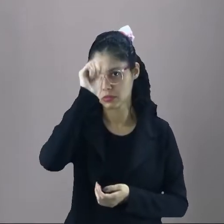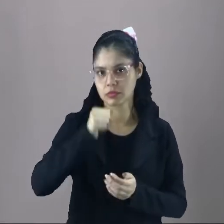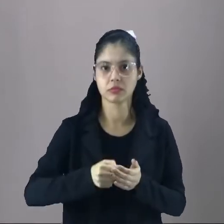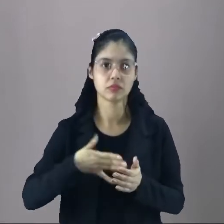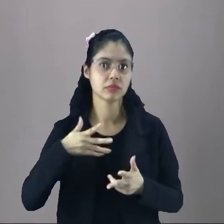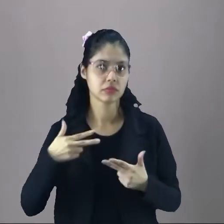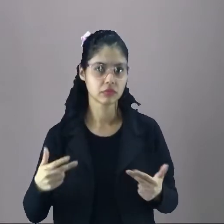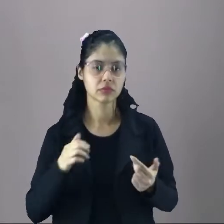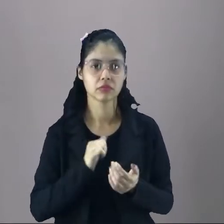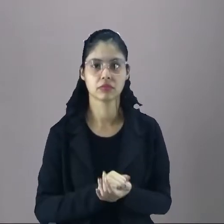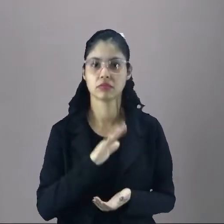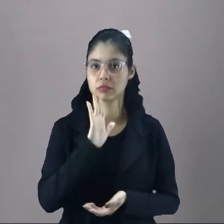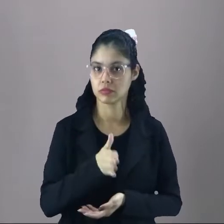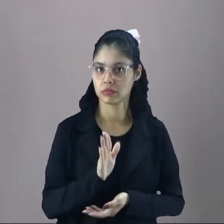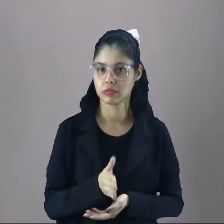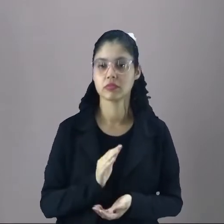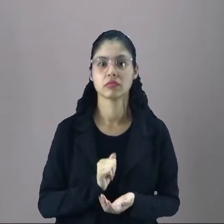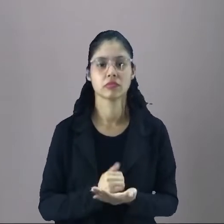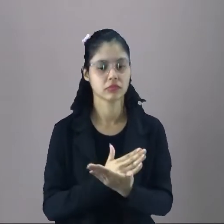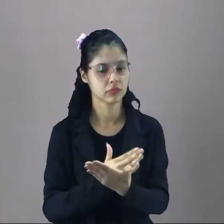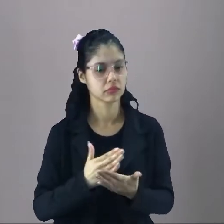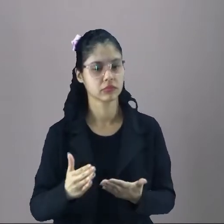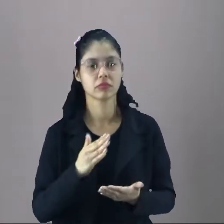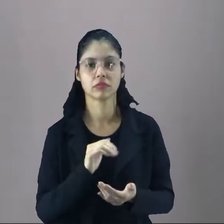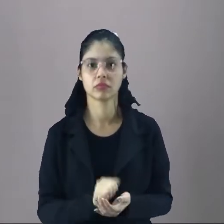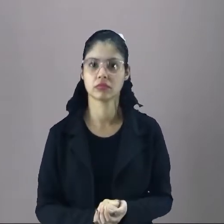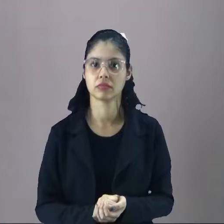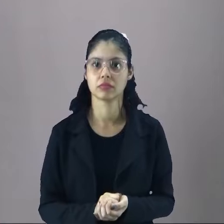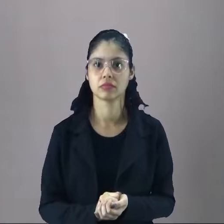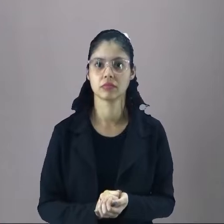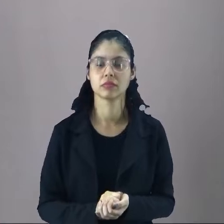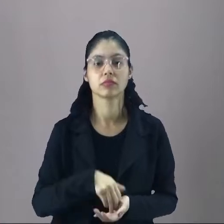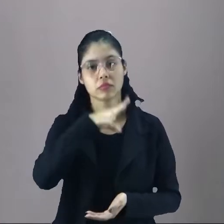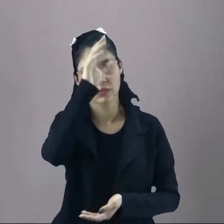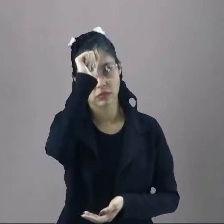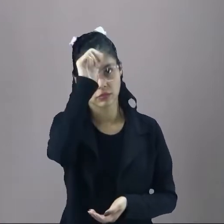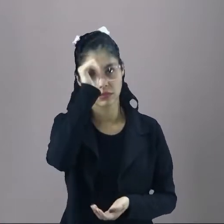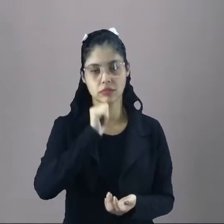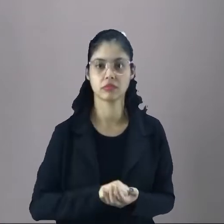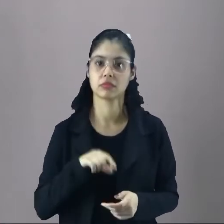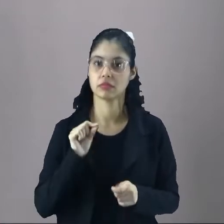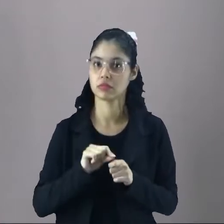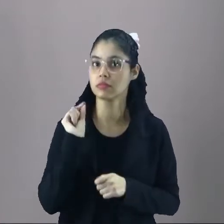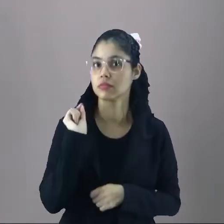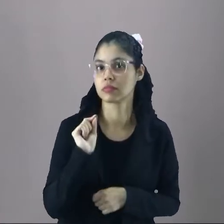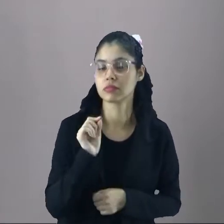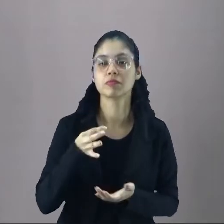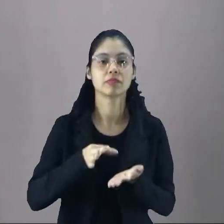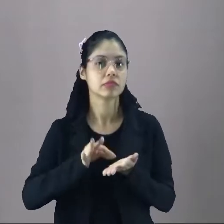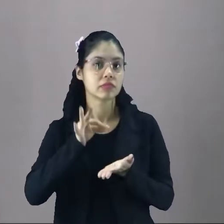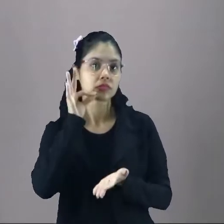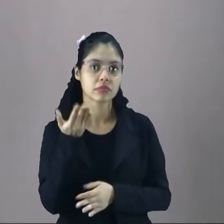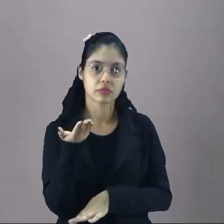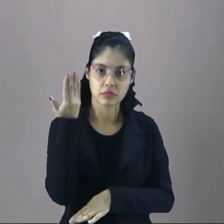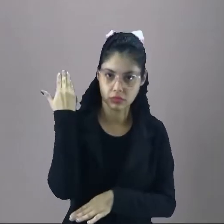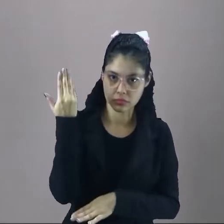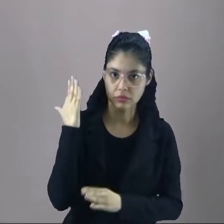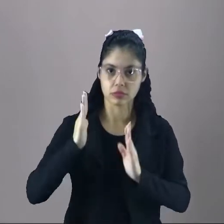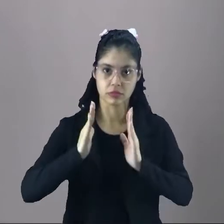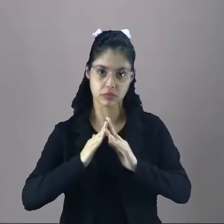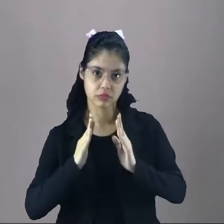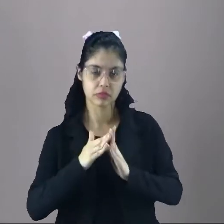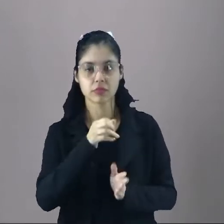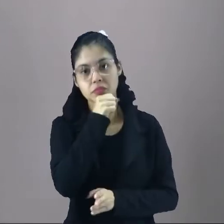Uma coisa que ela, já no começo, no amanhecer, ela aprendeu, foi que o café, lá na